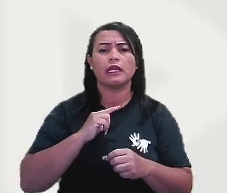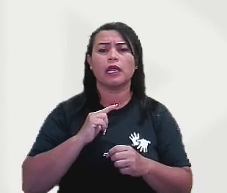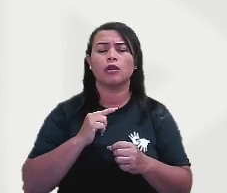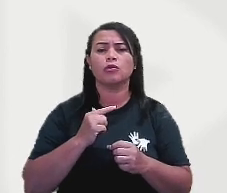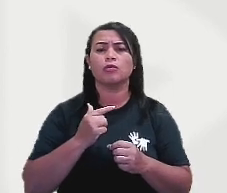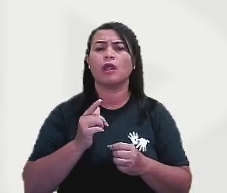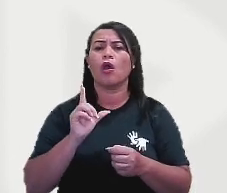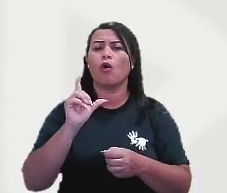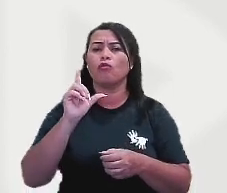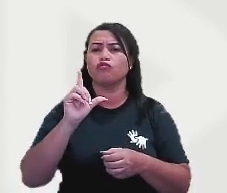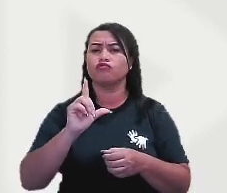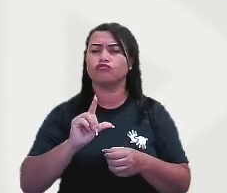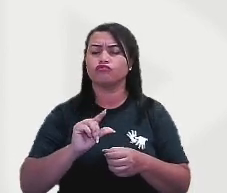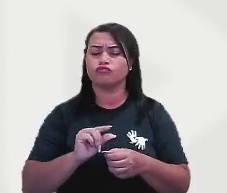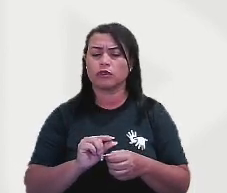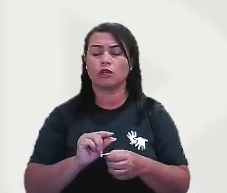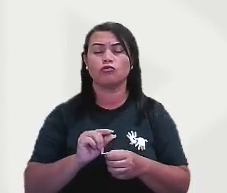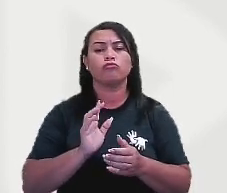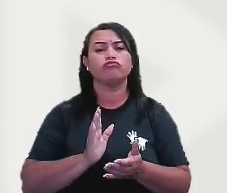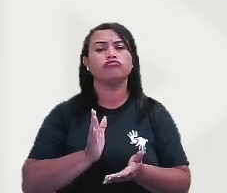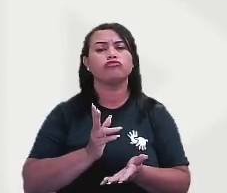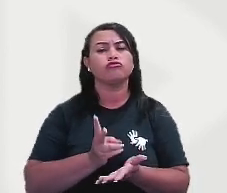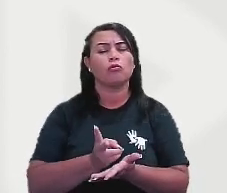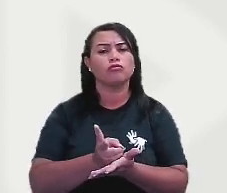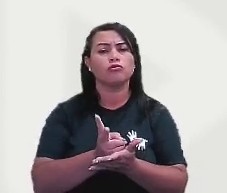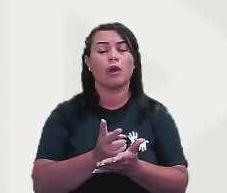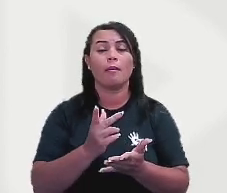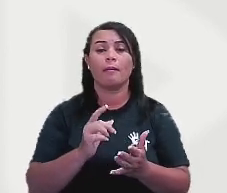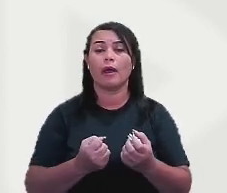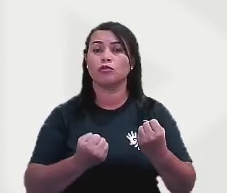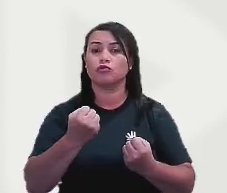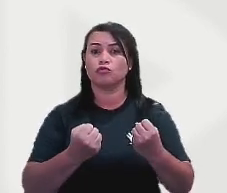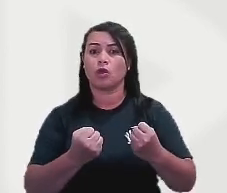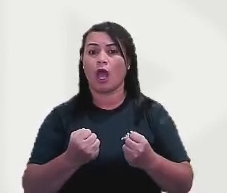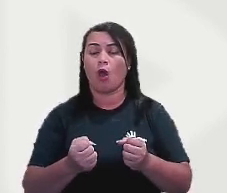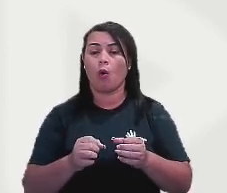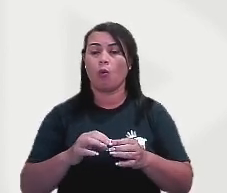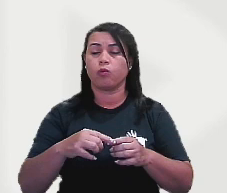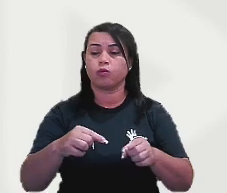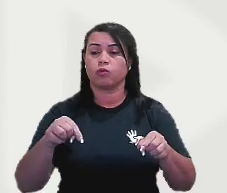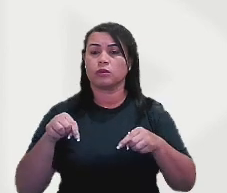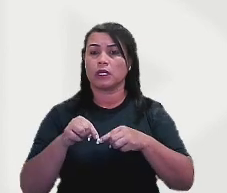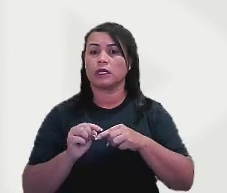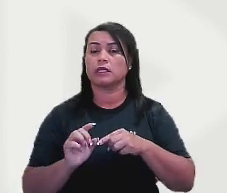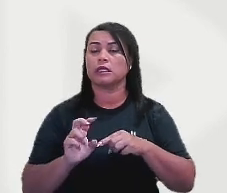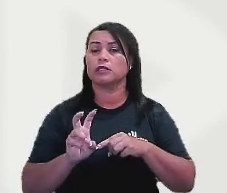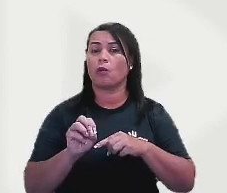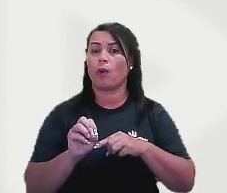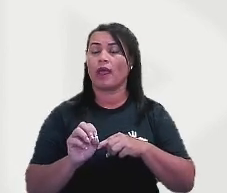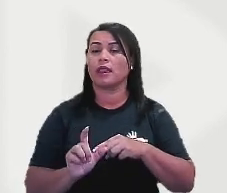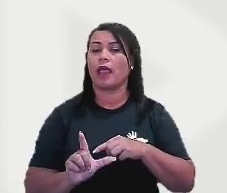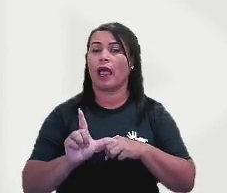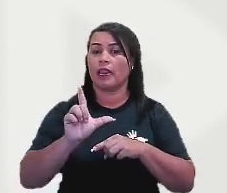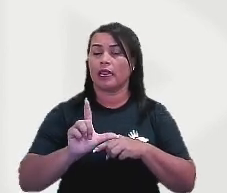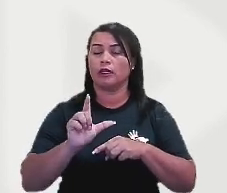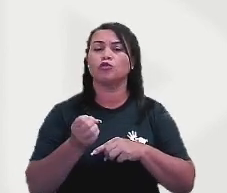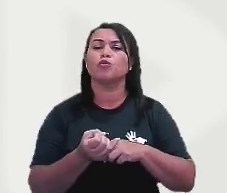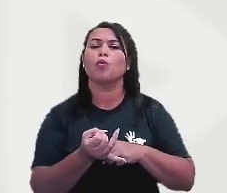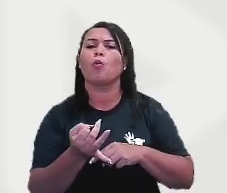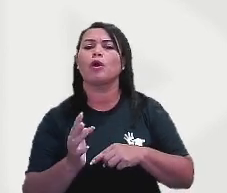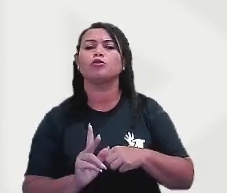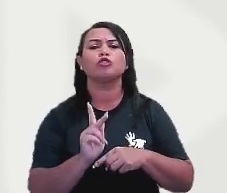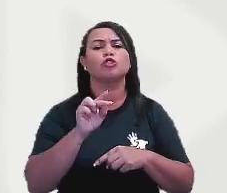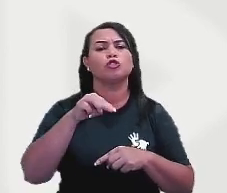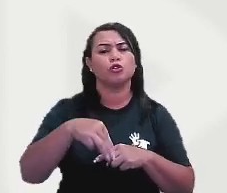o mesmo e que o tanque do carro tem capacidade máxima de 50 litros, qual a quantidade de quilômetros